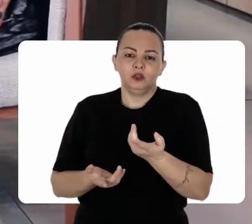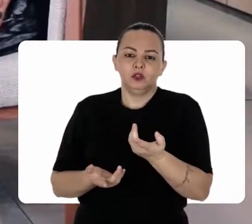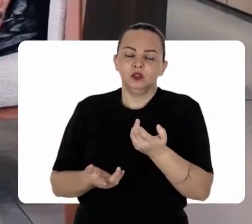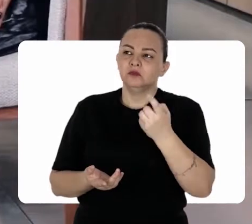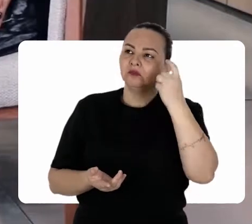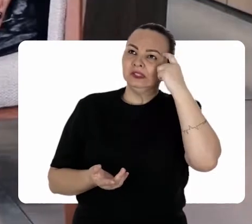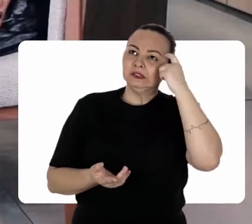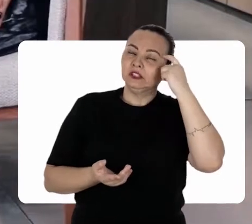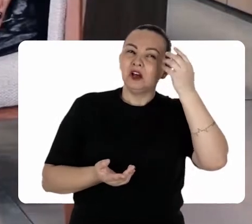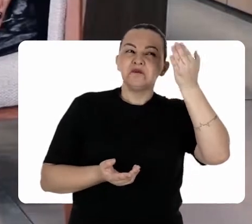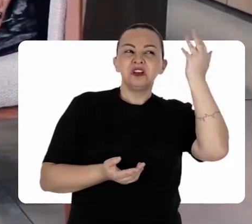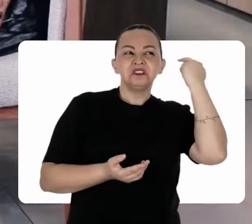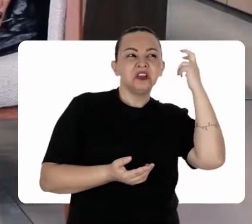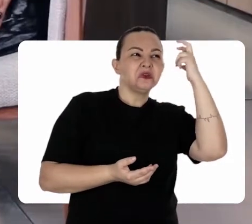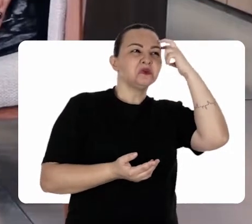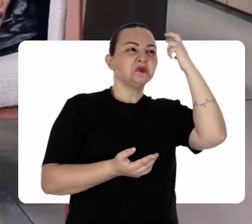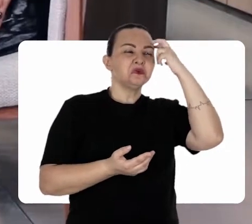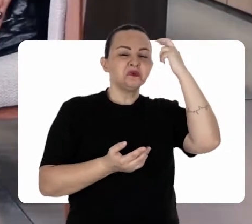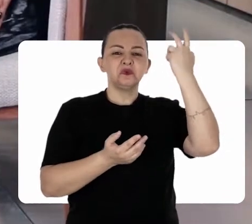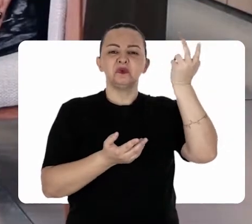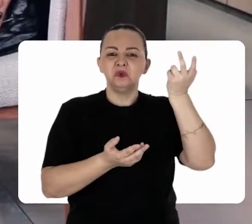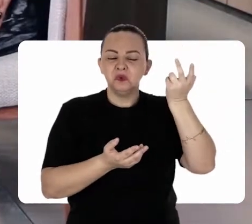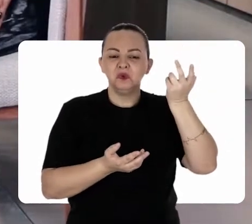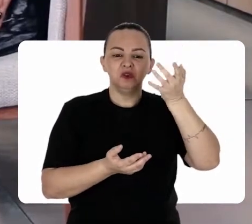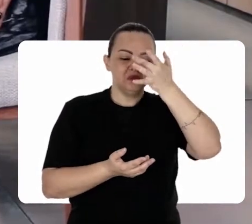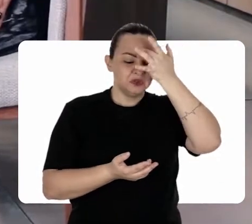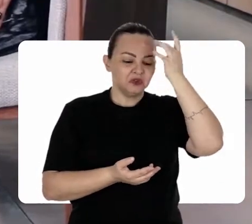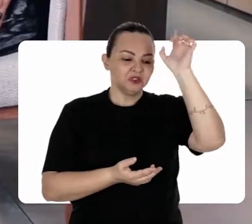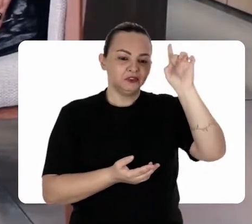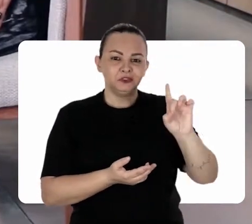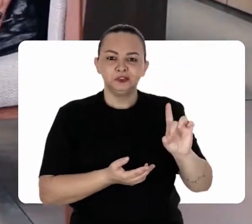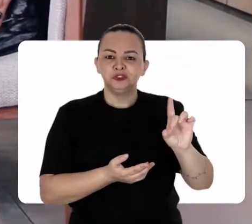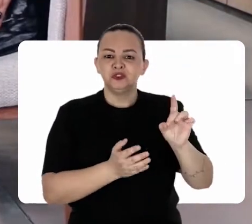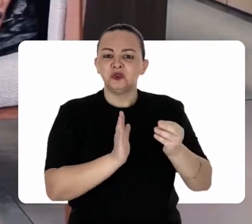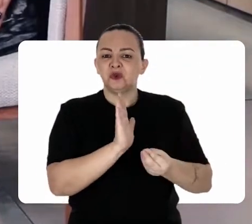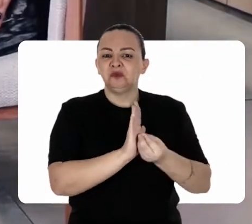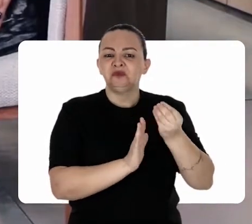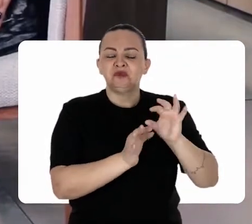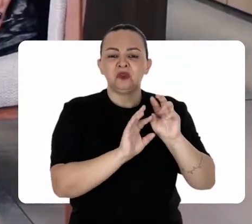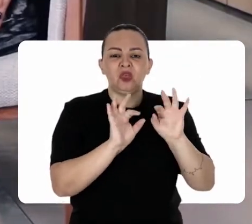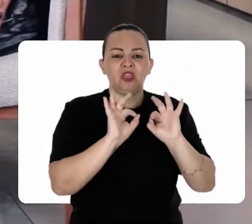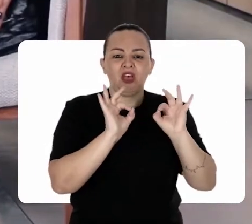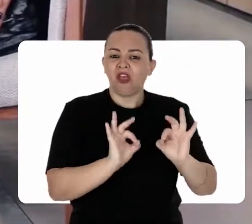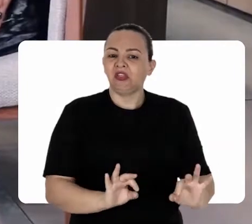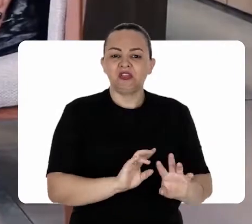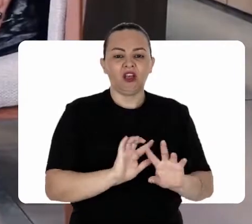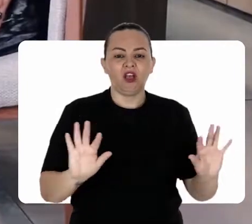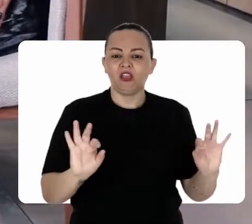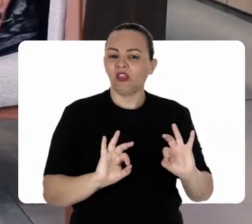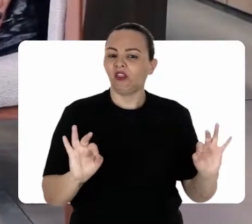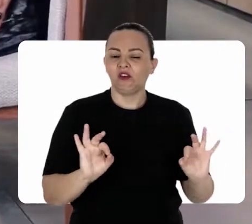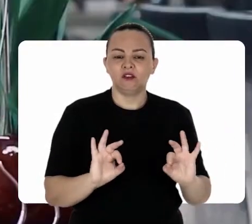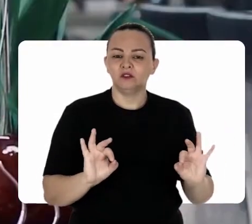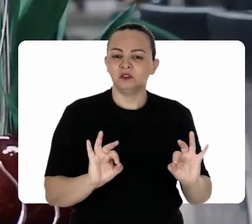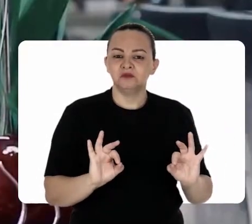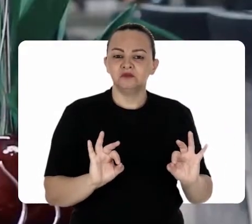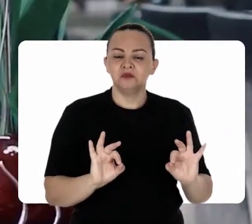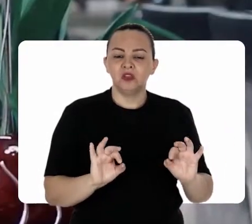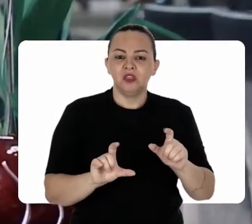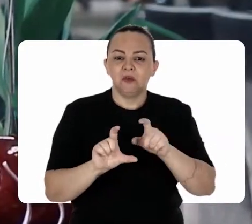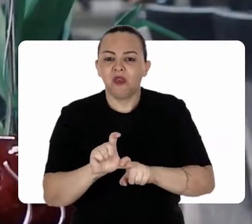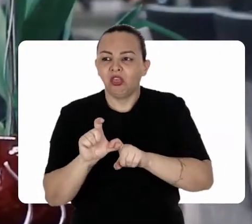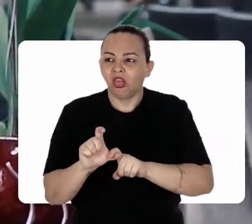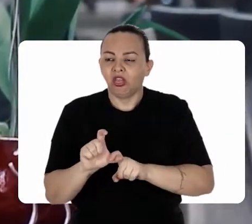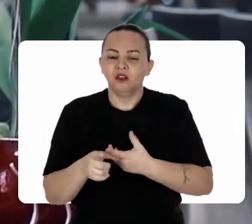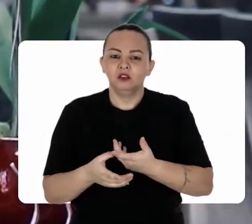causa daquela linha de raciocínio que vem de que a pessoa com deficiência é um total inútil, que a pessoa é totalmente dependente. Então, a